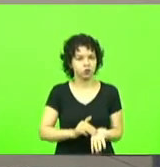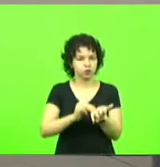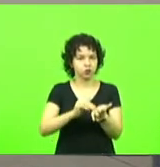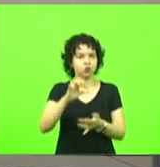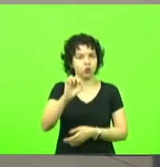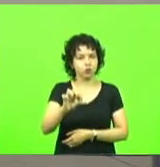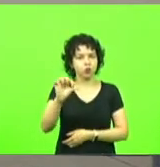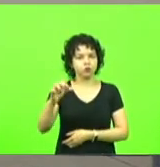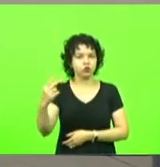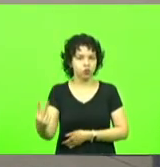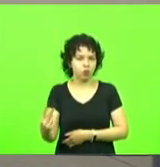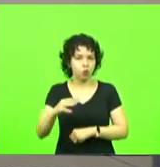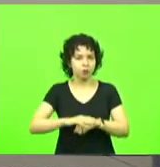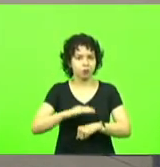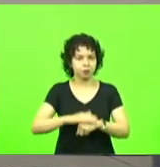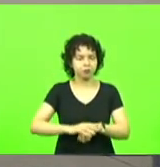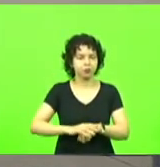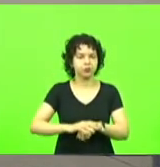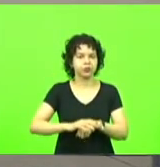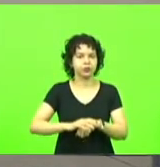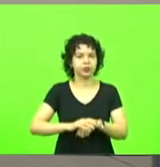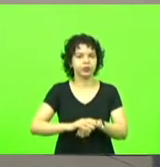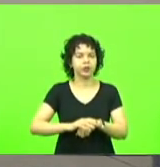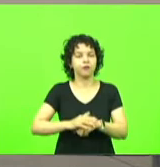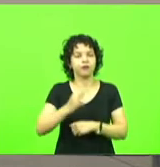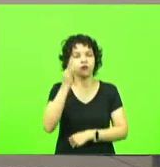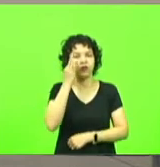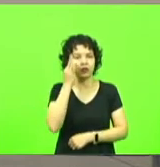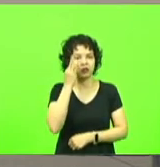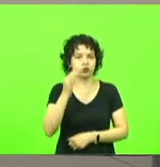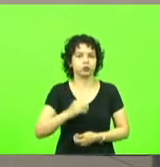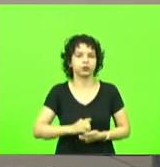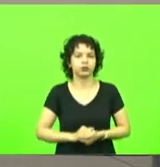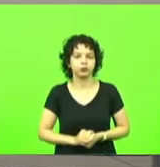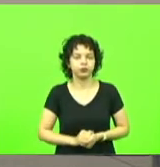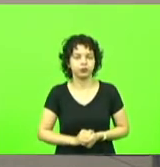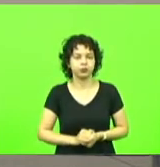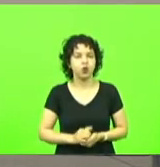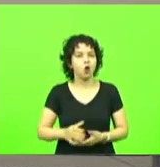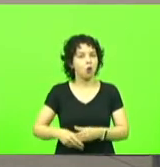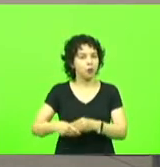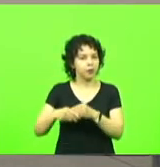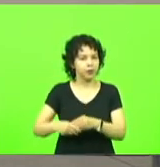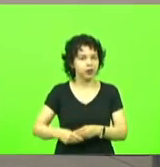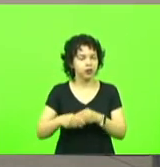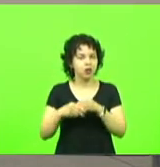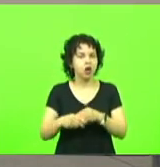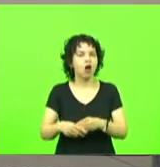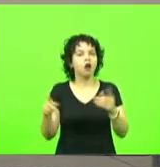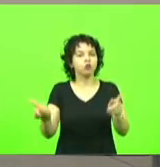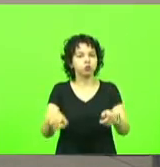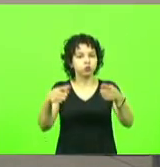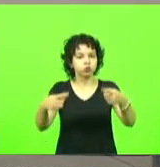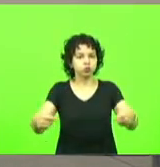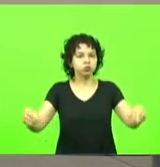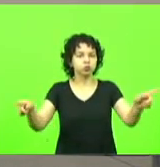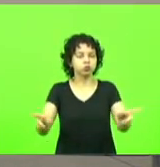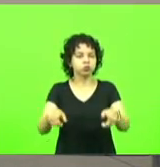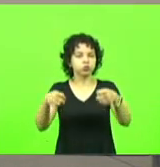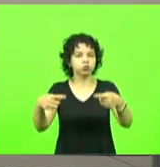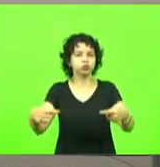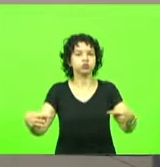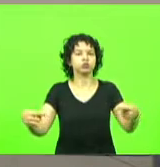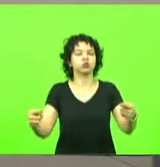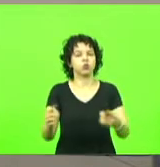deputado Fernando Kreling cumprimentando cumprimentando o maestro regente da